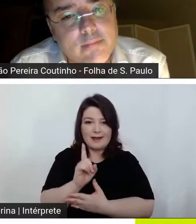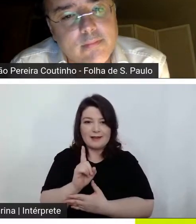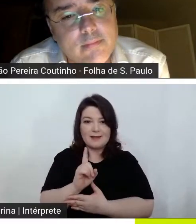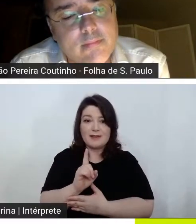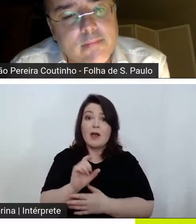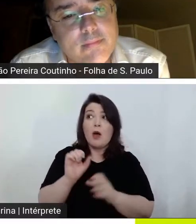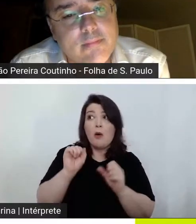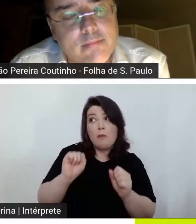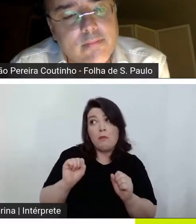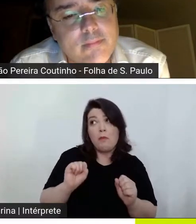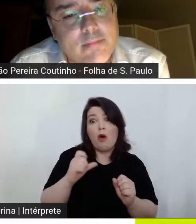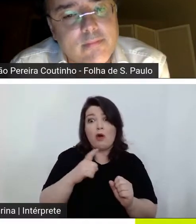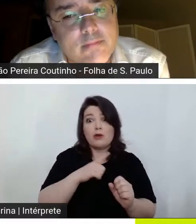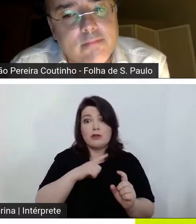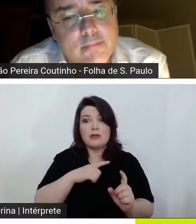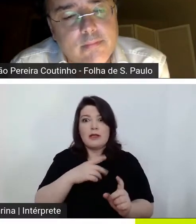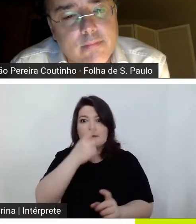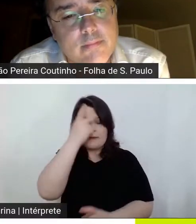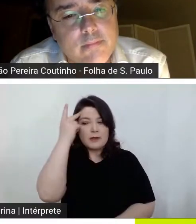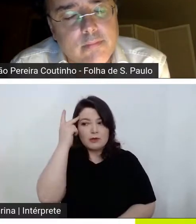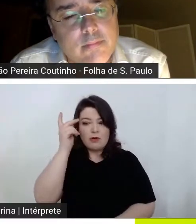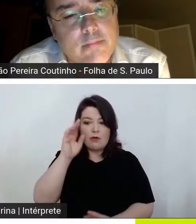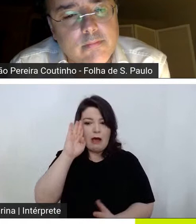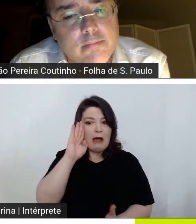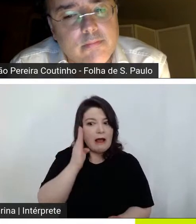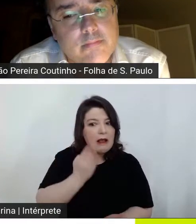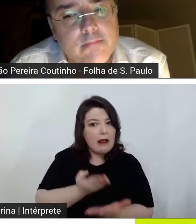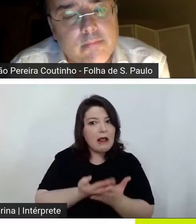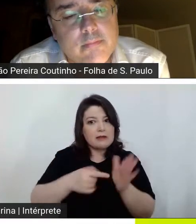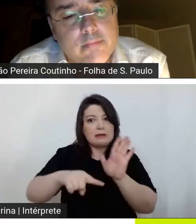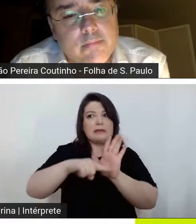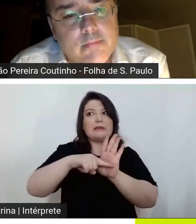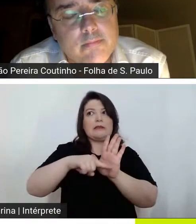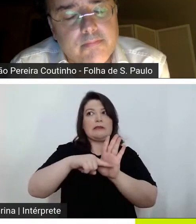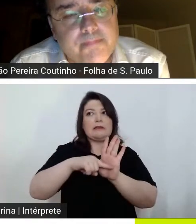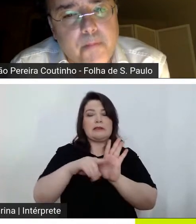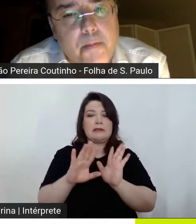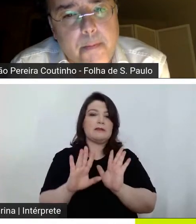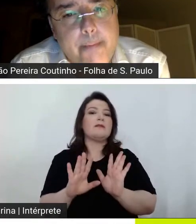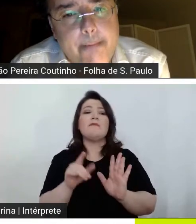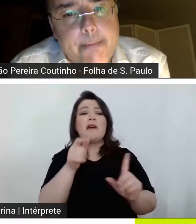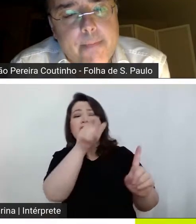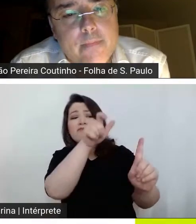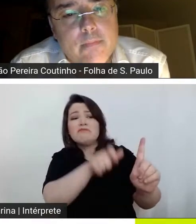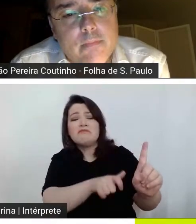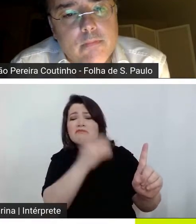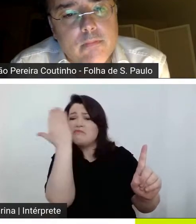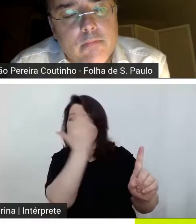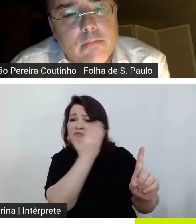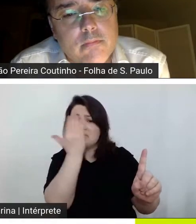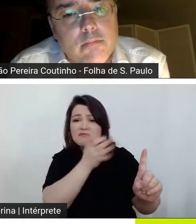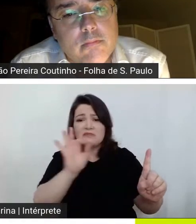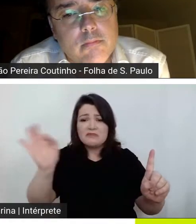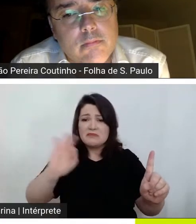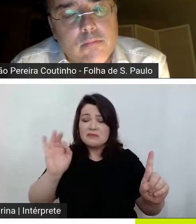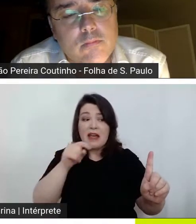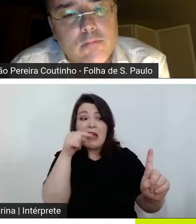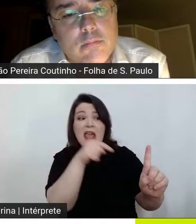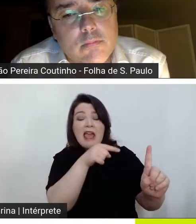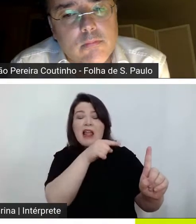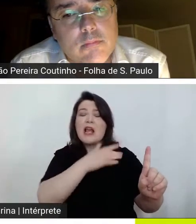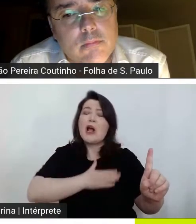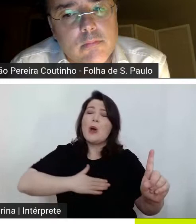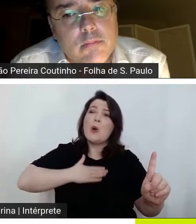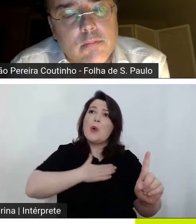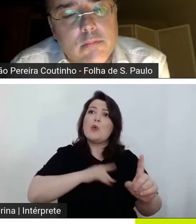é a sua crença ali a gente não vê isso o prazer é no jogo na falcatrua